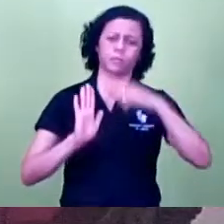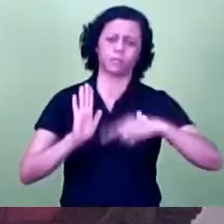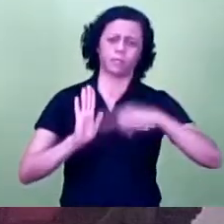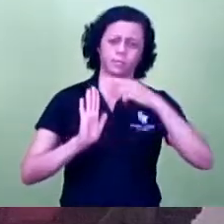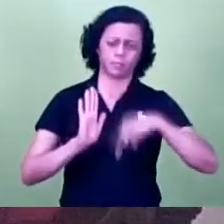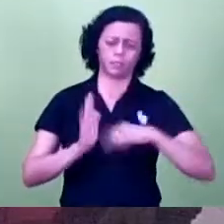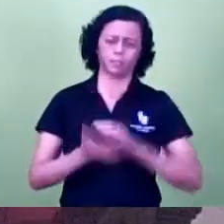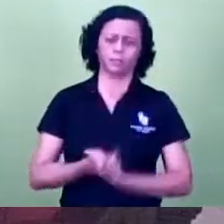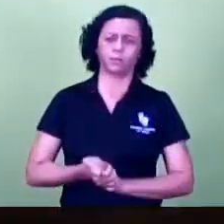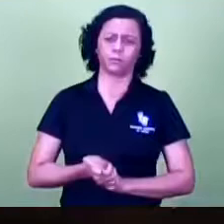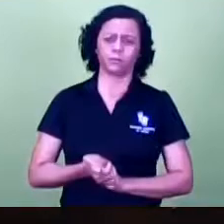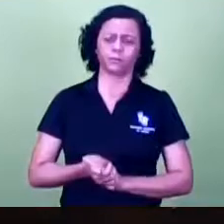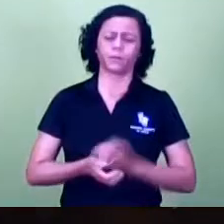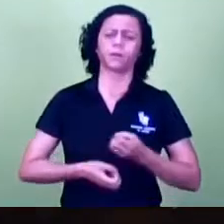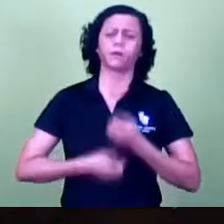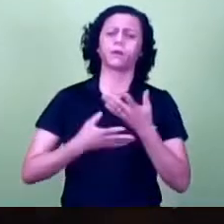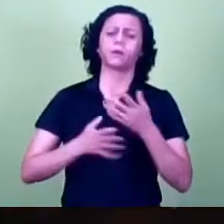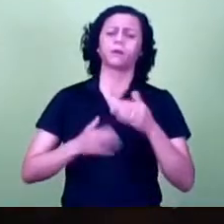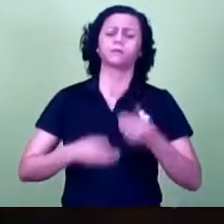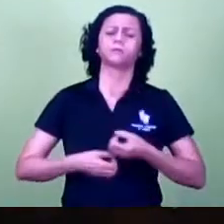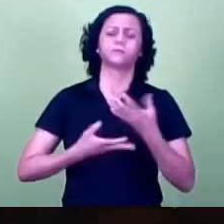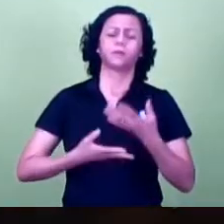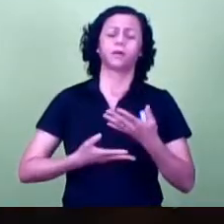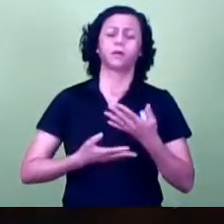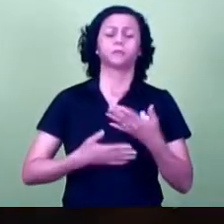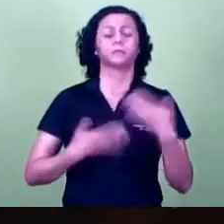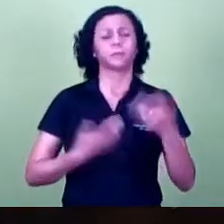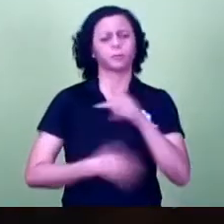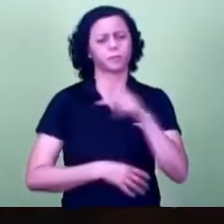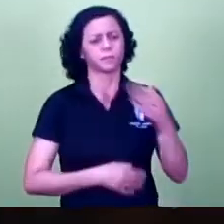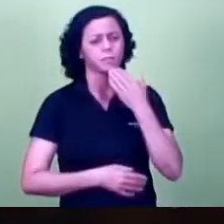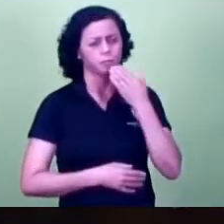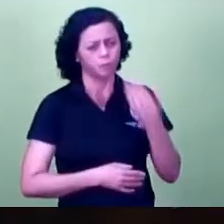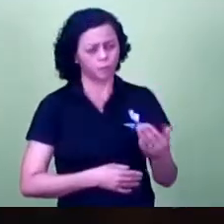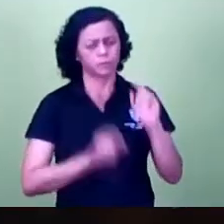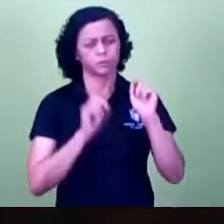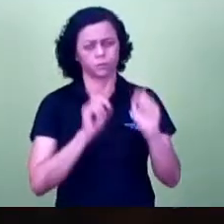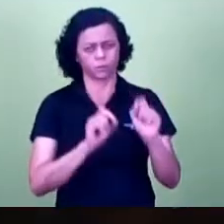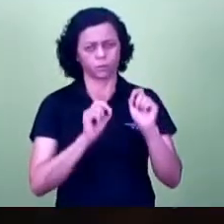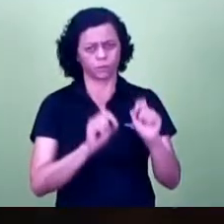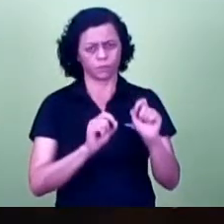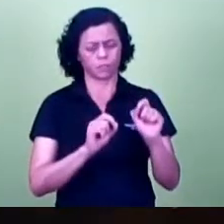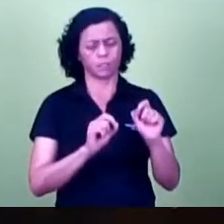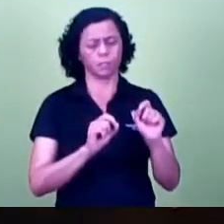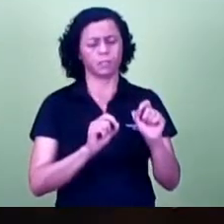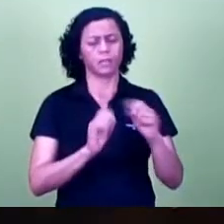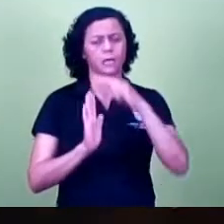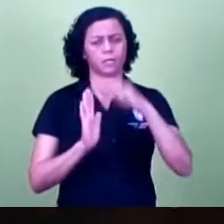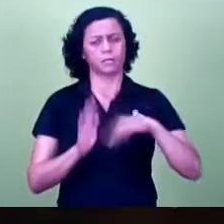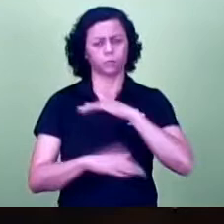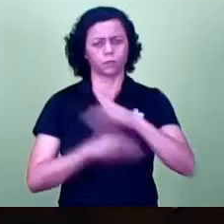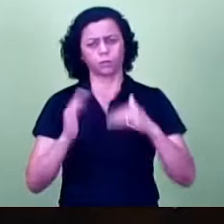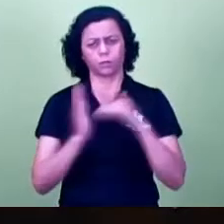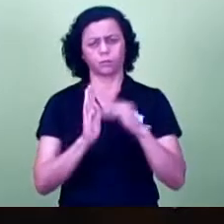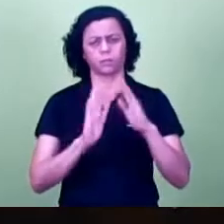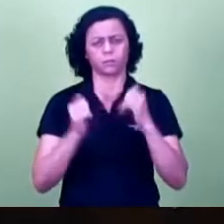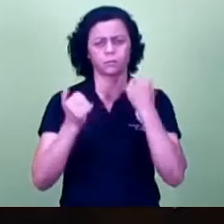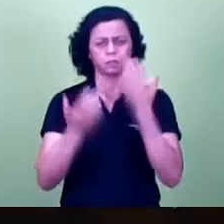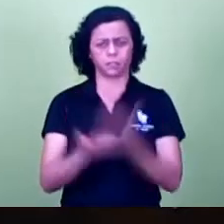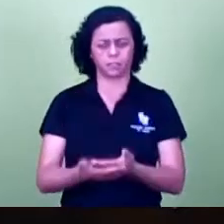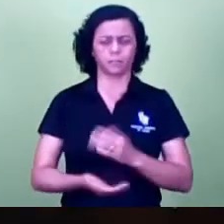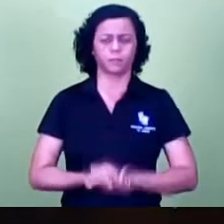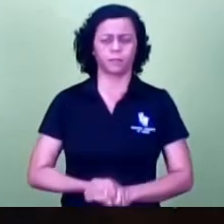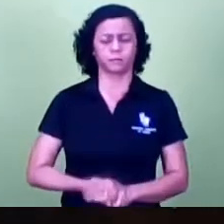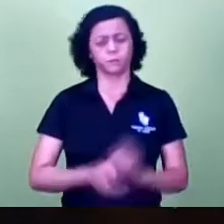Pela ordem, vereador Pardal. Senhor presidente, queria, através de vossa excelência, solicitar para que seja feita a leitura de forma englobada nos requerimentos, por gentileza, se for